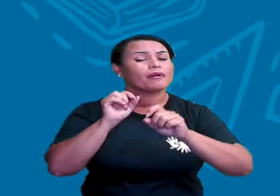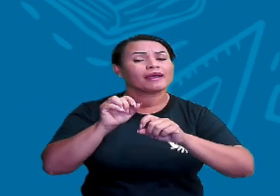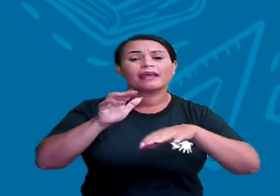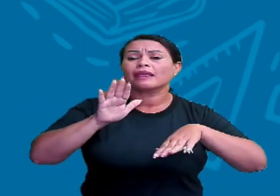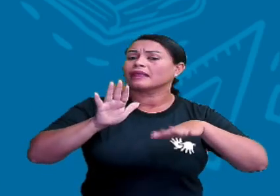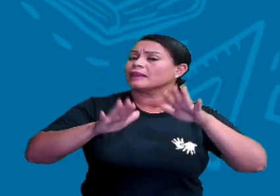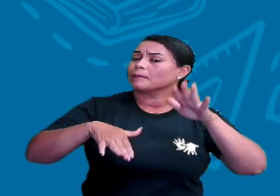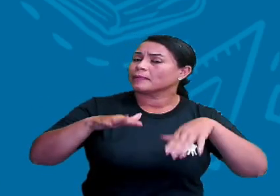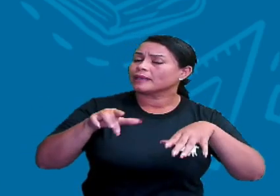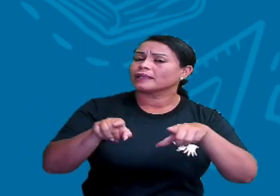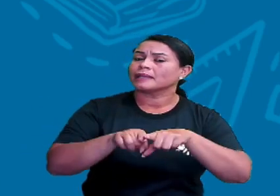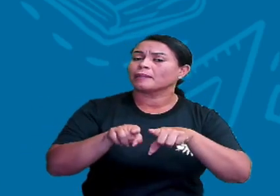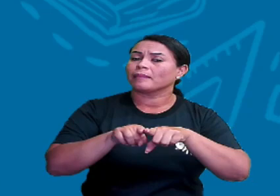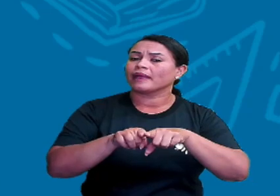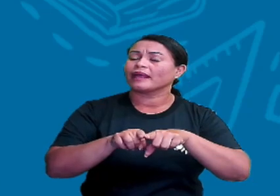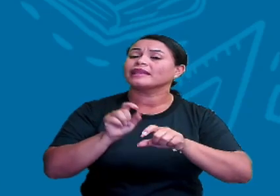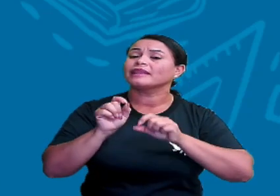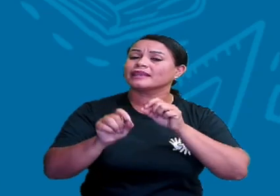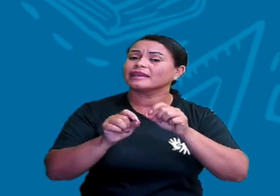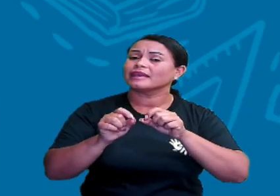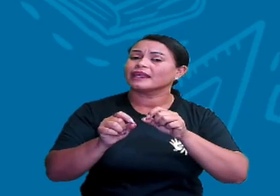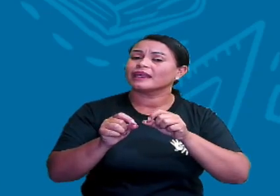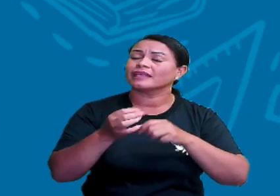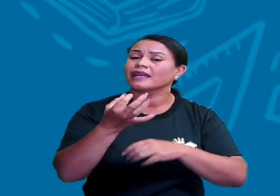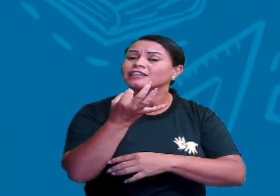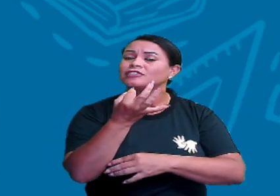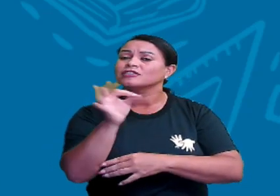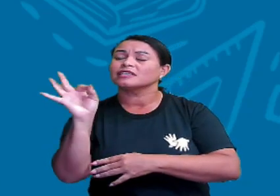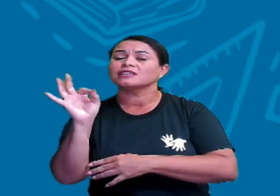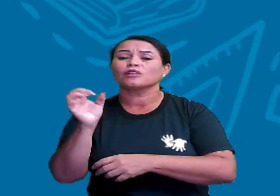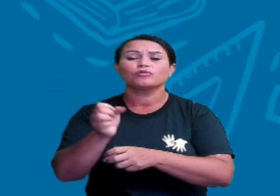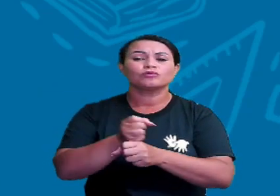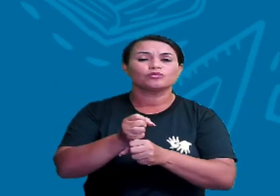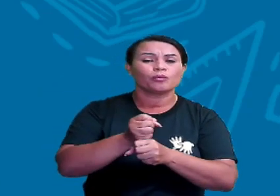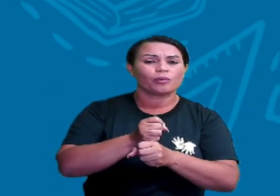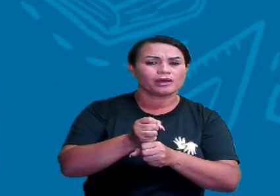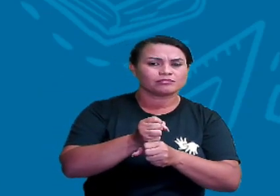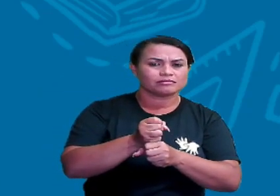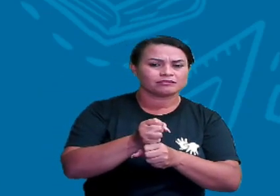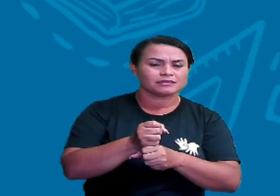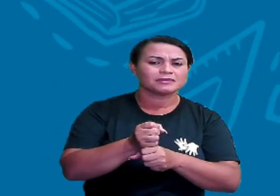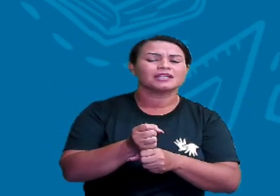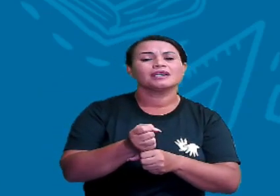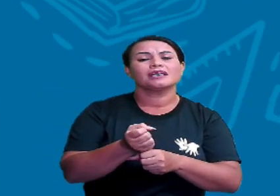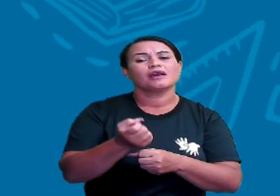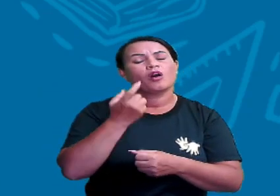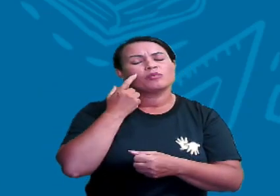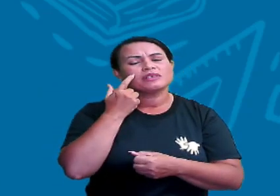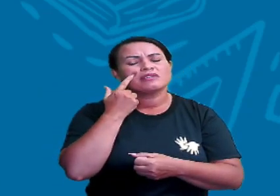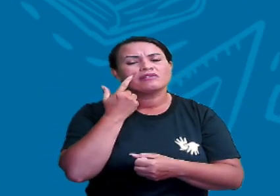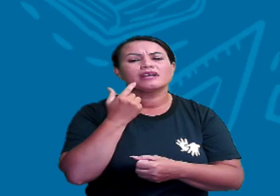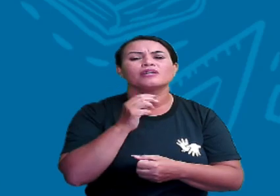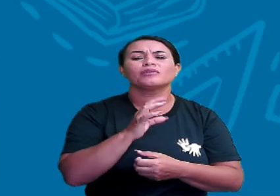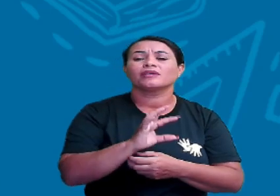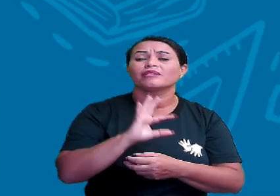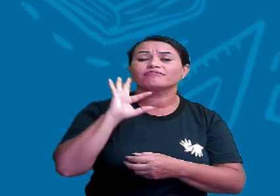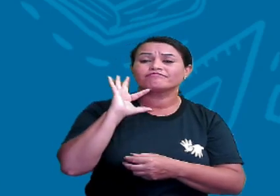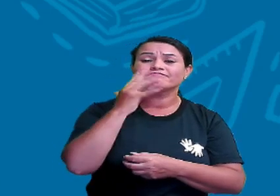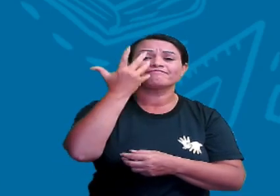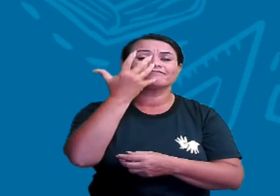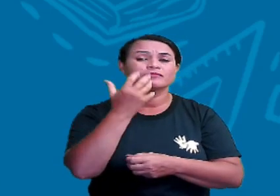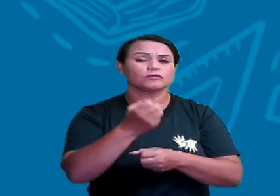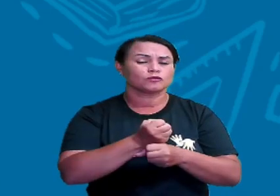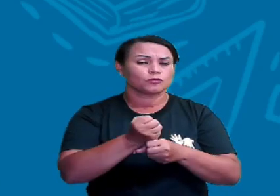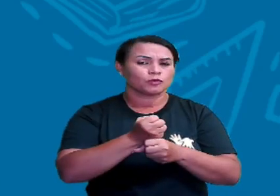dependendo da estação do ano, tem a variação de ângulo do nascimento do sol. Mas aí o conceito é o mesmo.